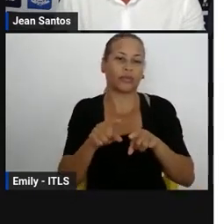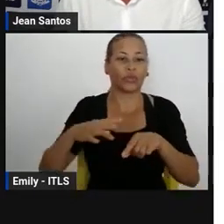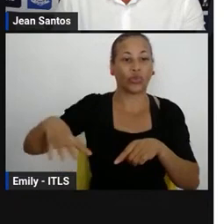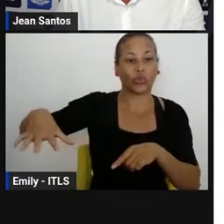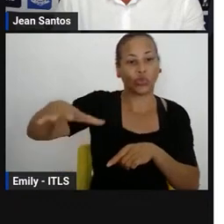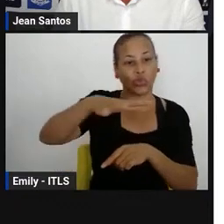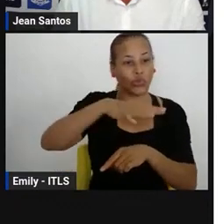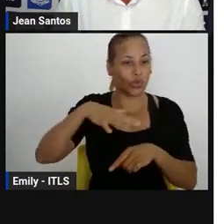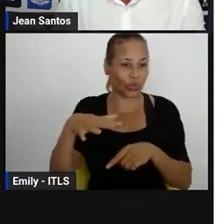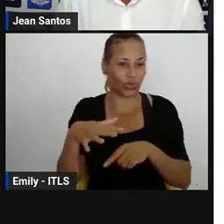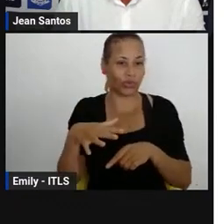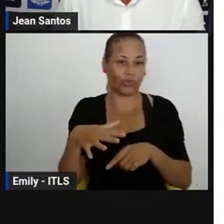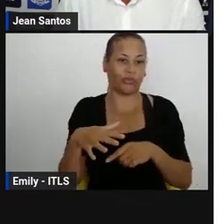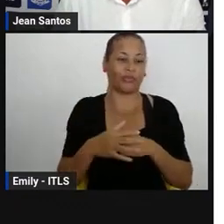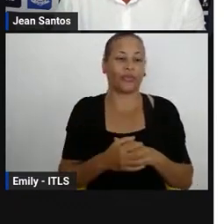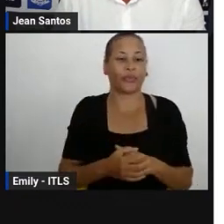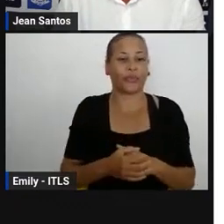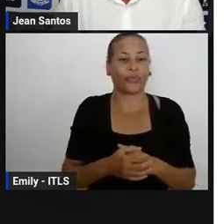tempo parcial.